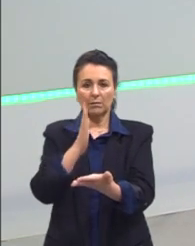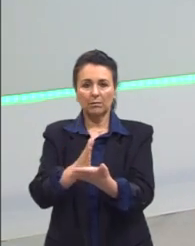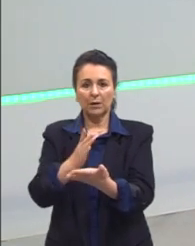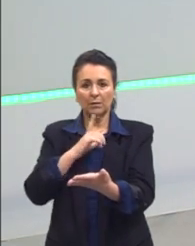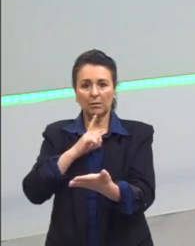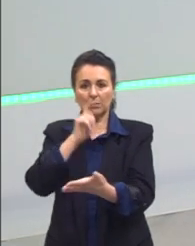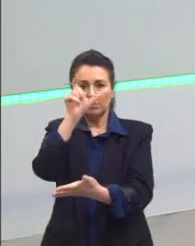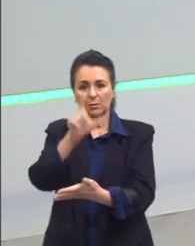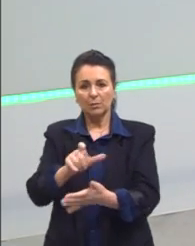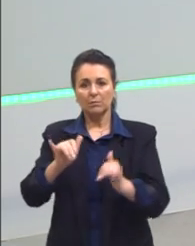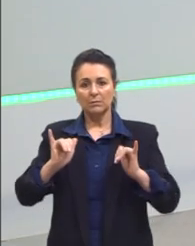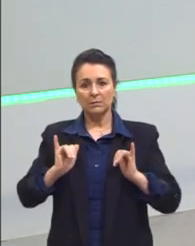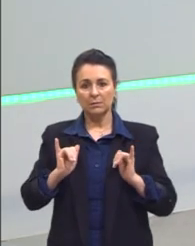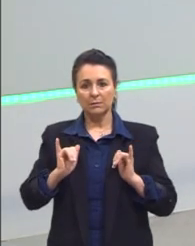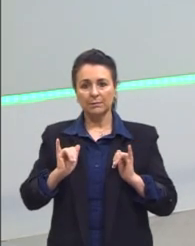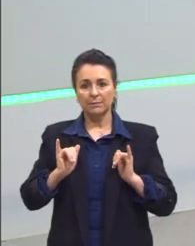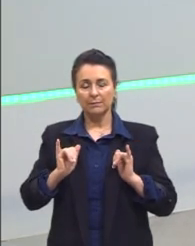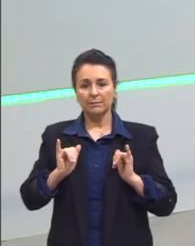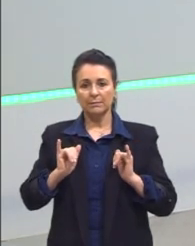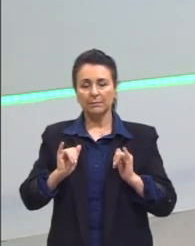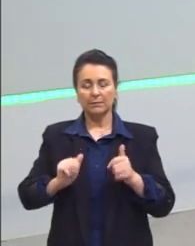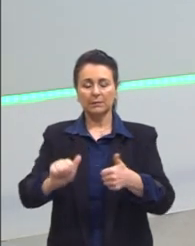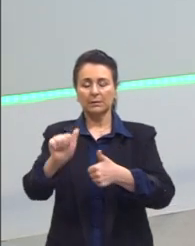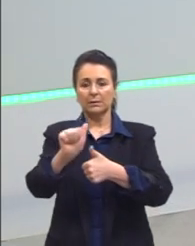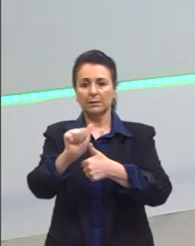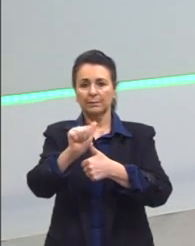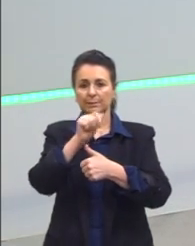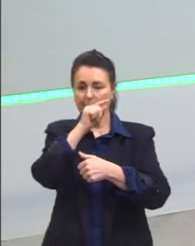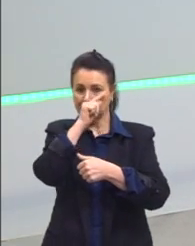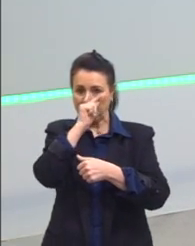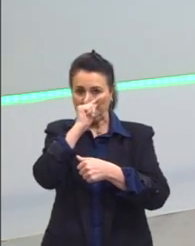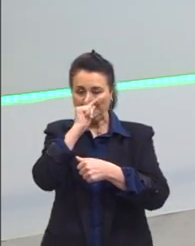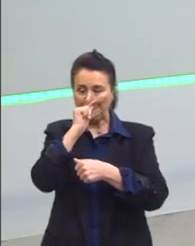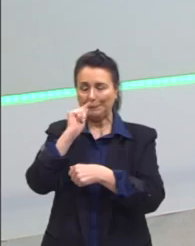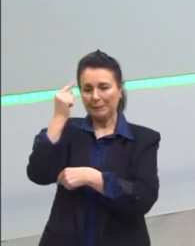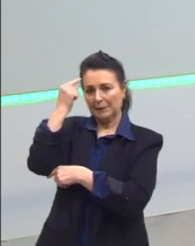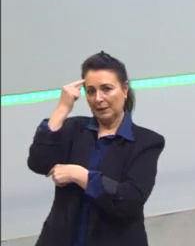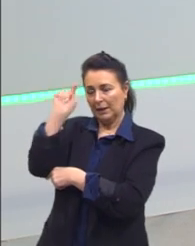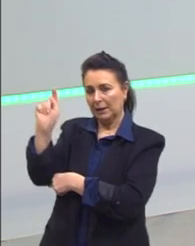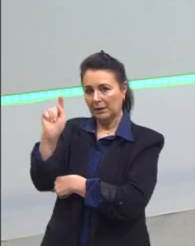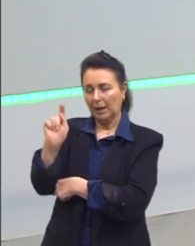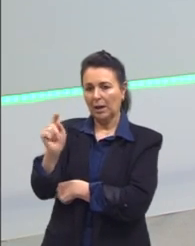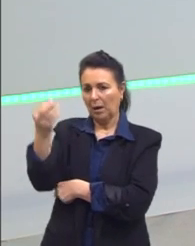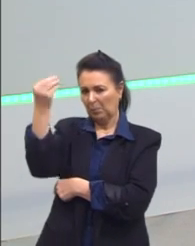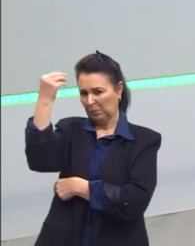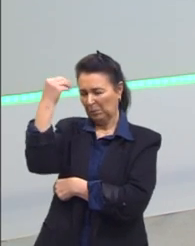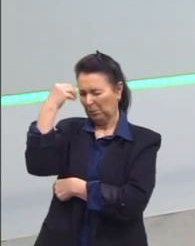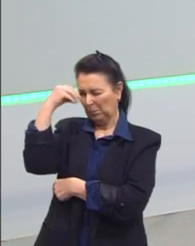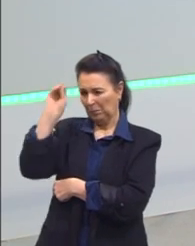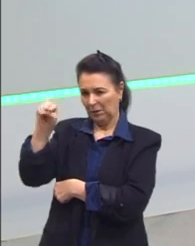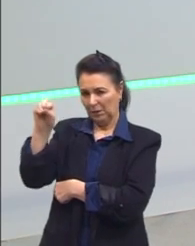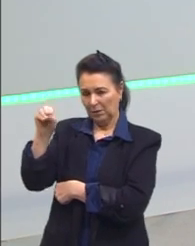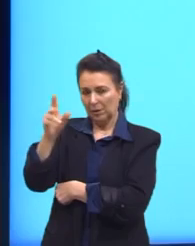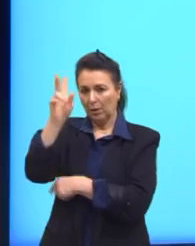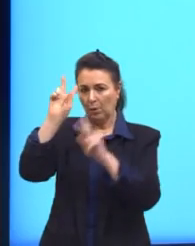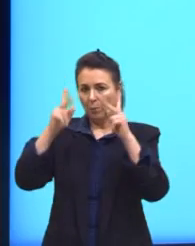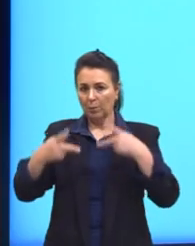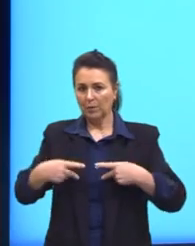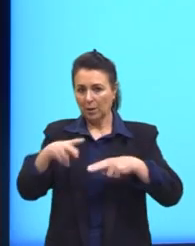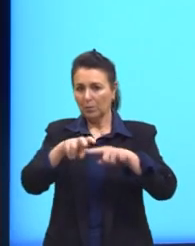meio. Então, letra A. Na ideia de que a preguiça humana é decorrente da exploração